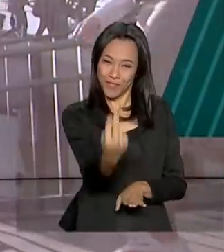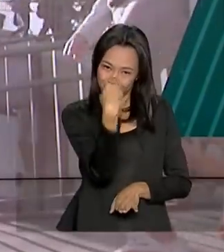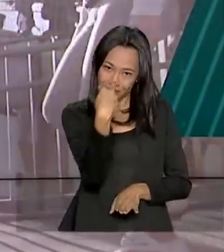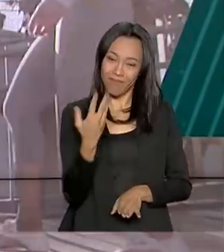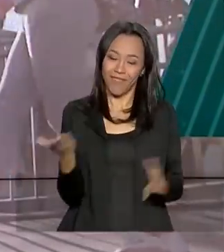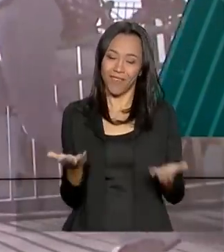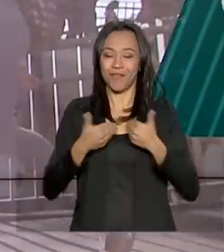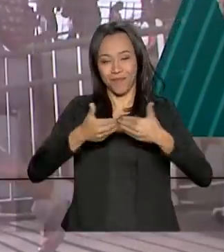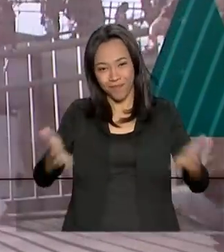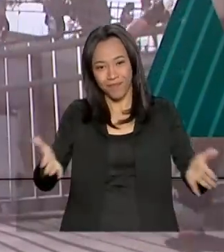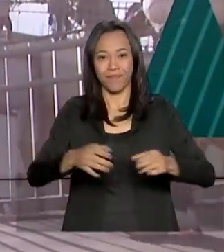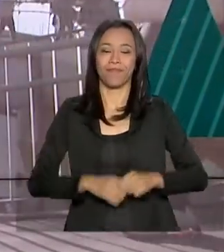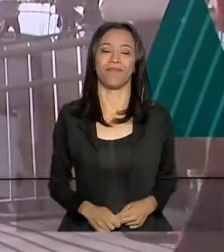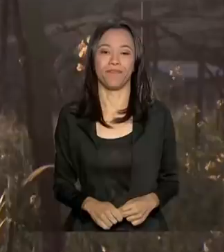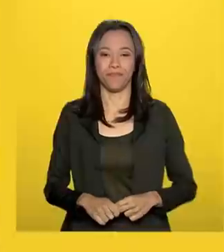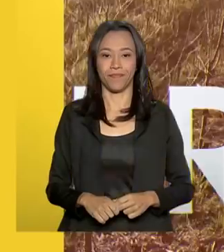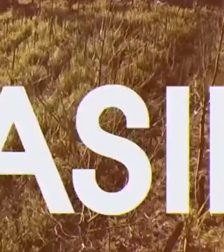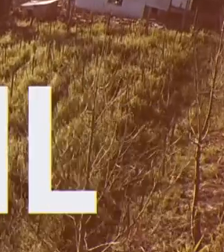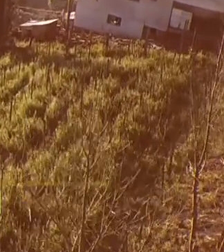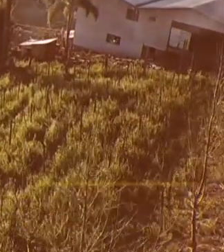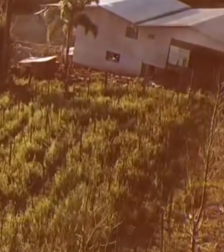o Brasil em Dia já está no ar.